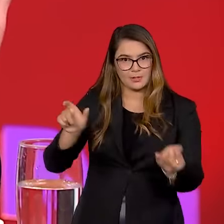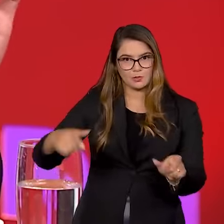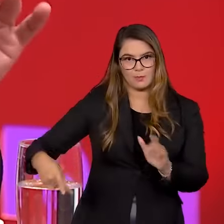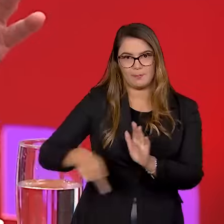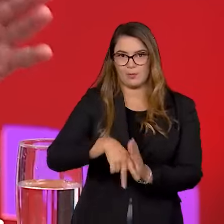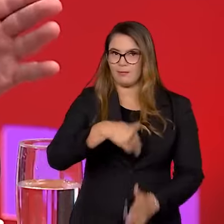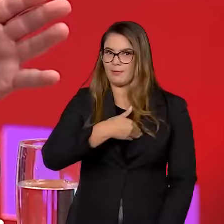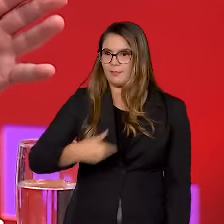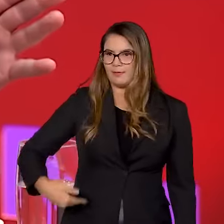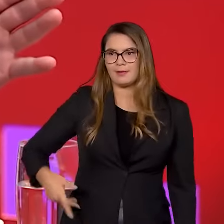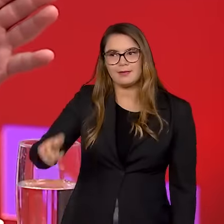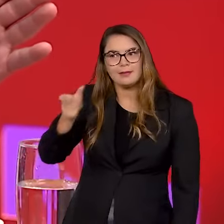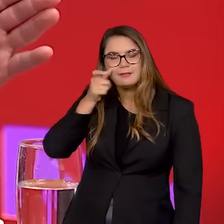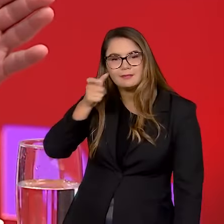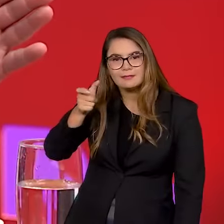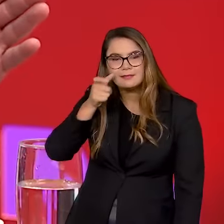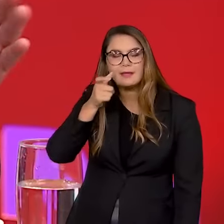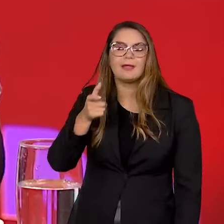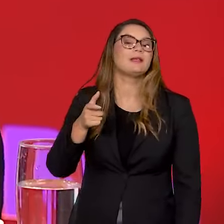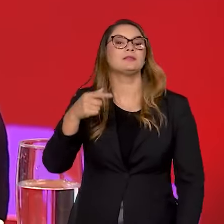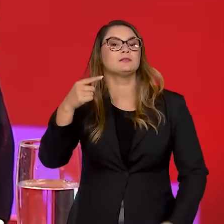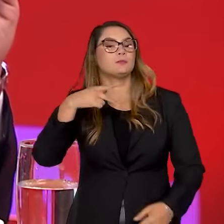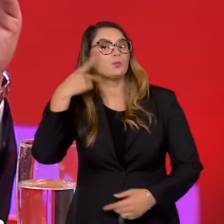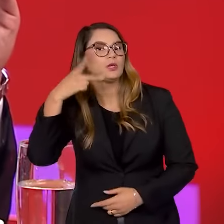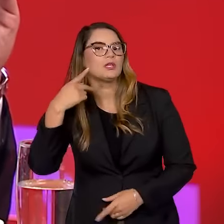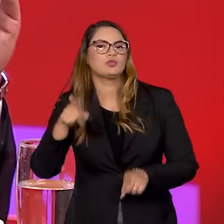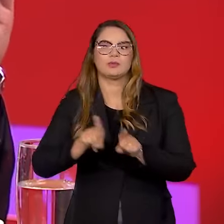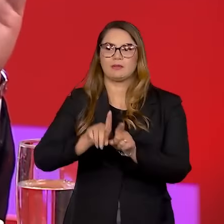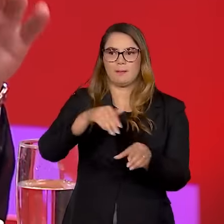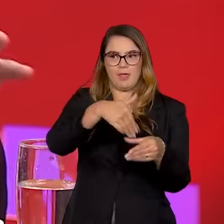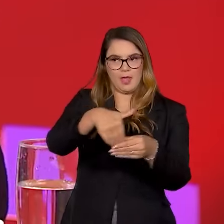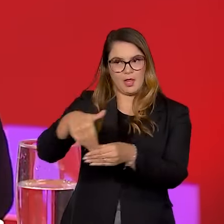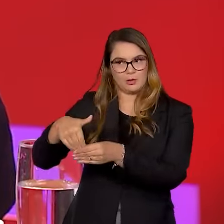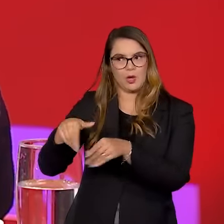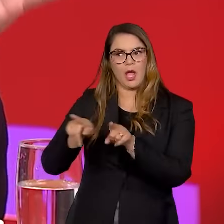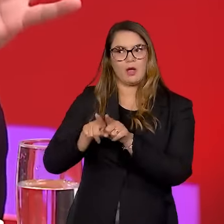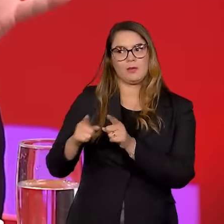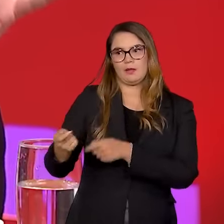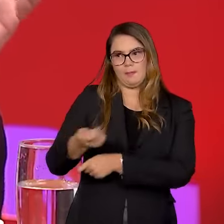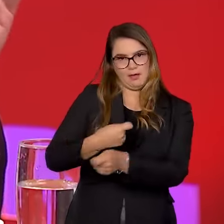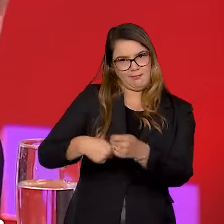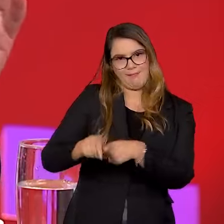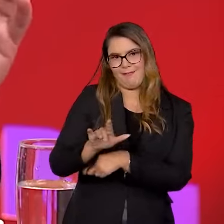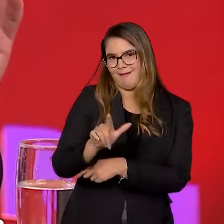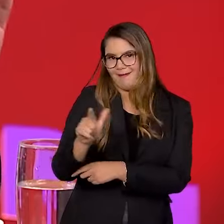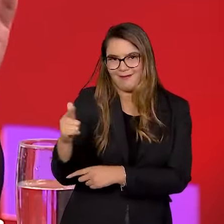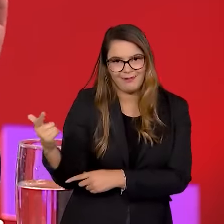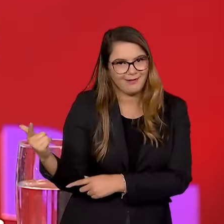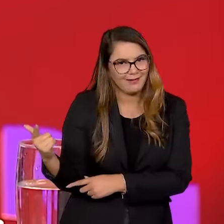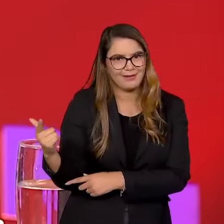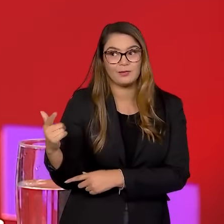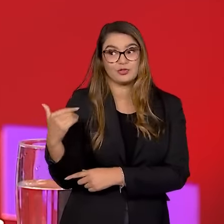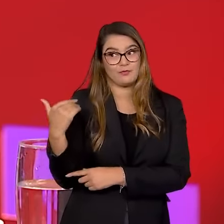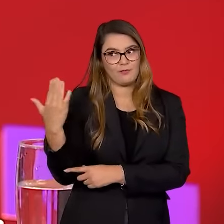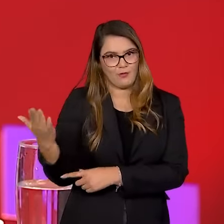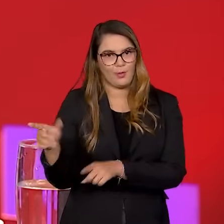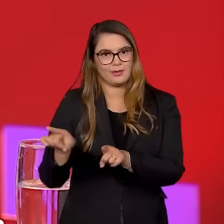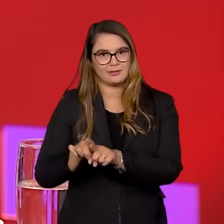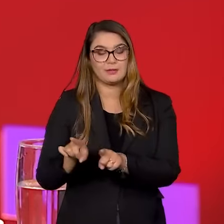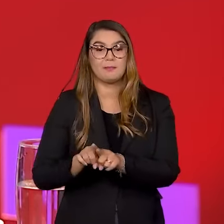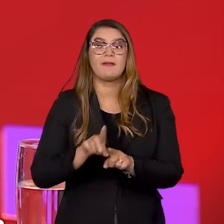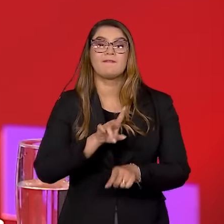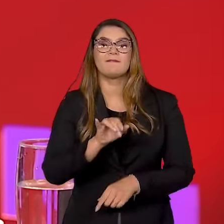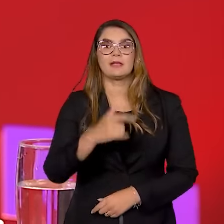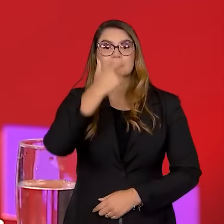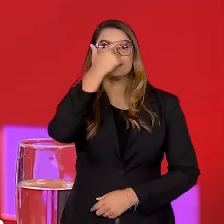do Estado com interesses políticos e eleitorais e alguns interesses econômicos inconfessáveis, inclusive não nacionais, vai ser